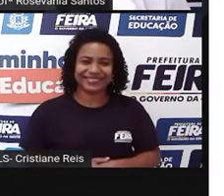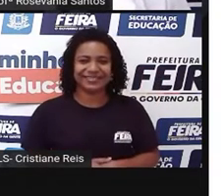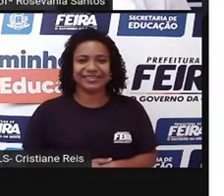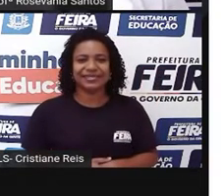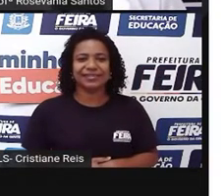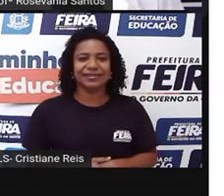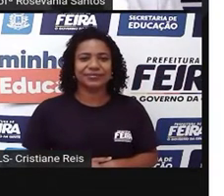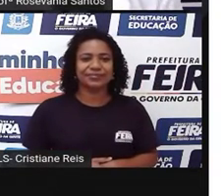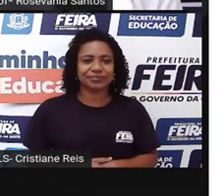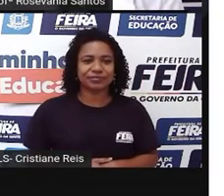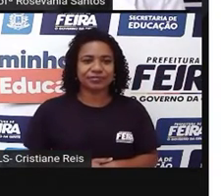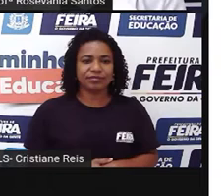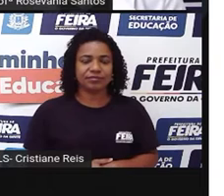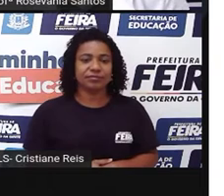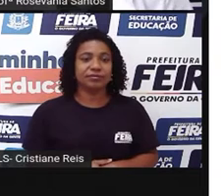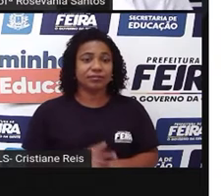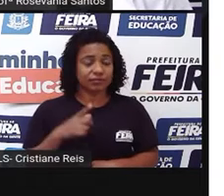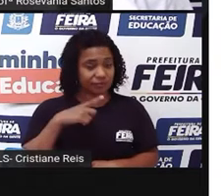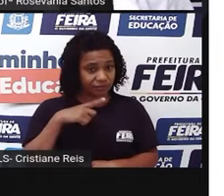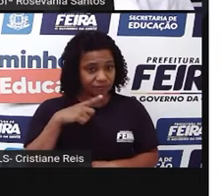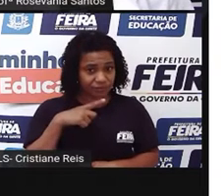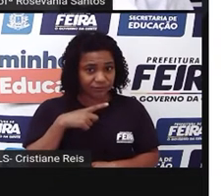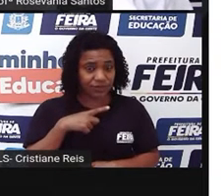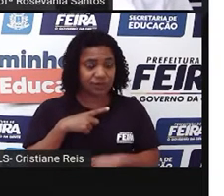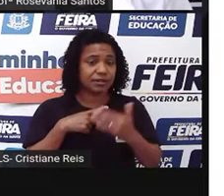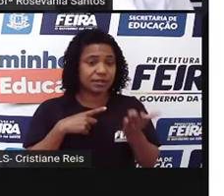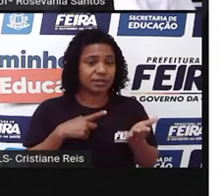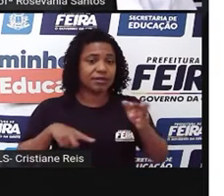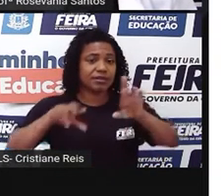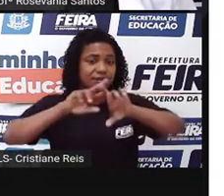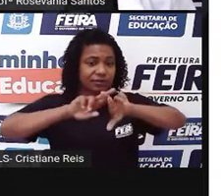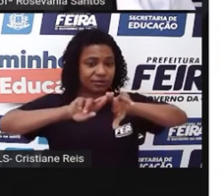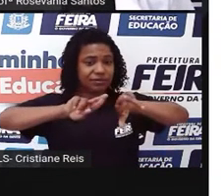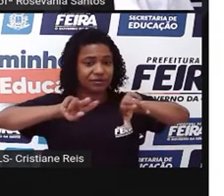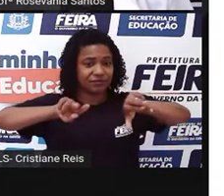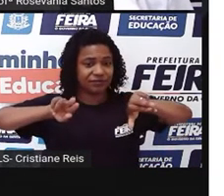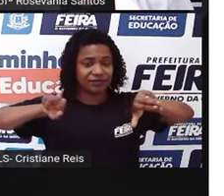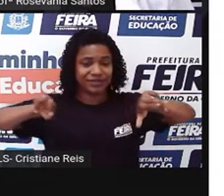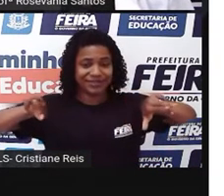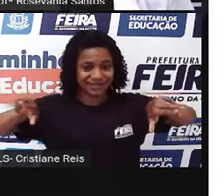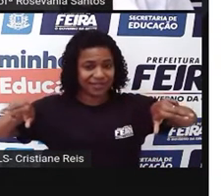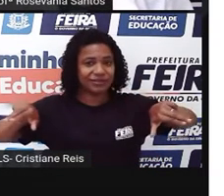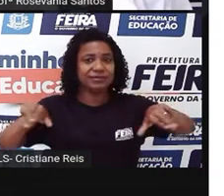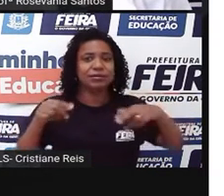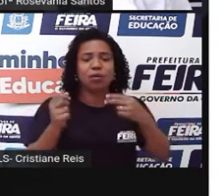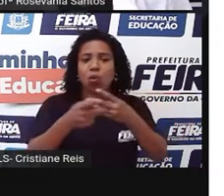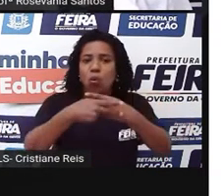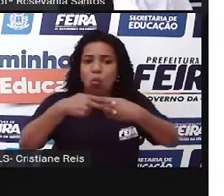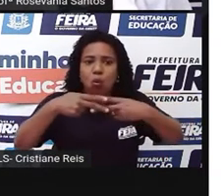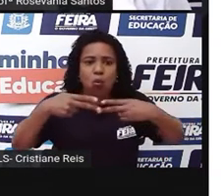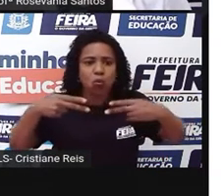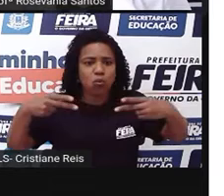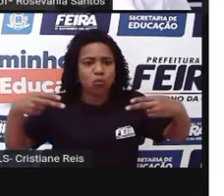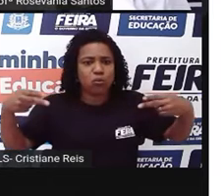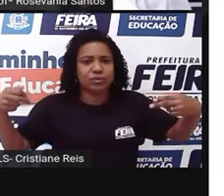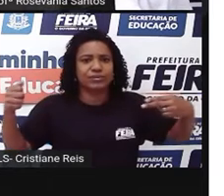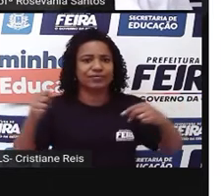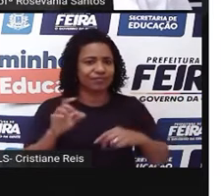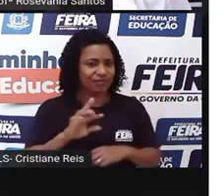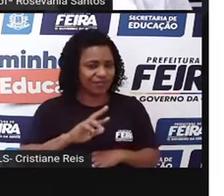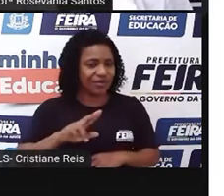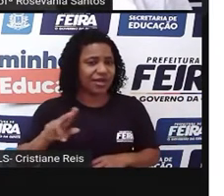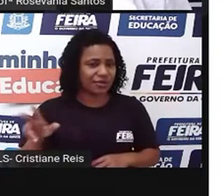Vamos lá, né. A diversidade popular, como eu estava falando para vocês, né, como eu já chamei a atenção isso lá no início, quando eu estava falando do tema,